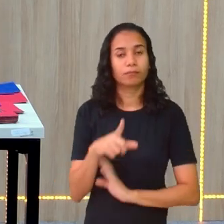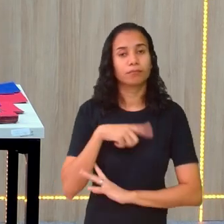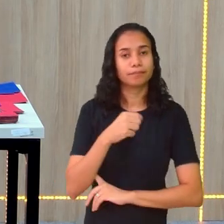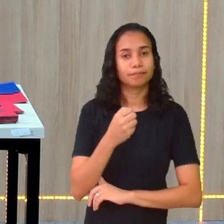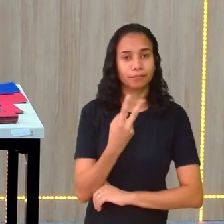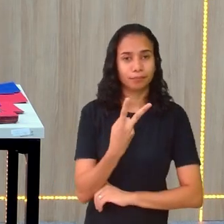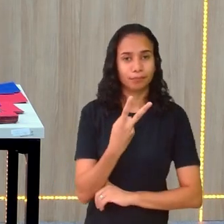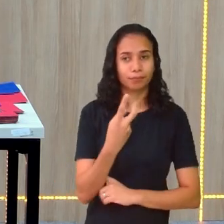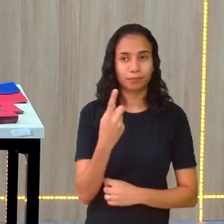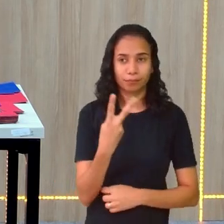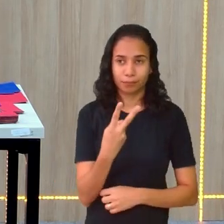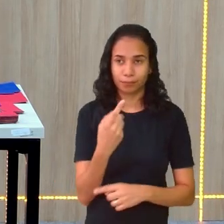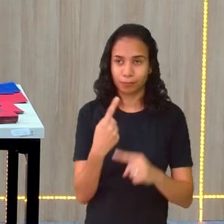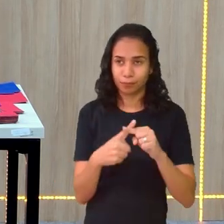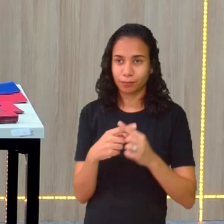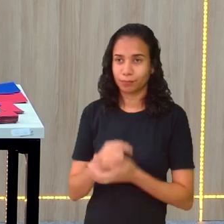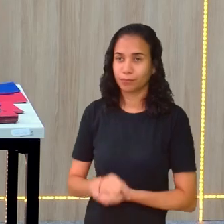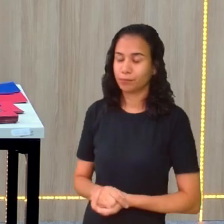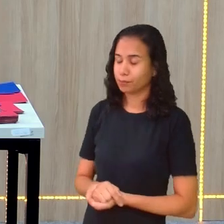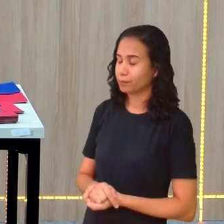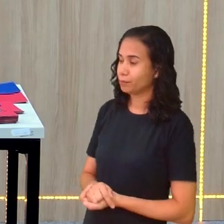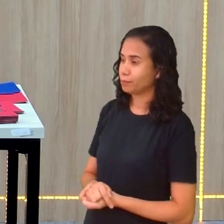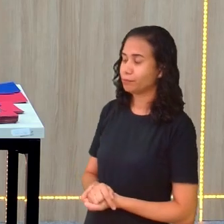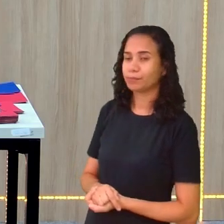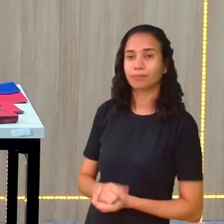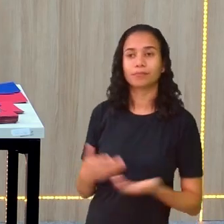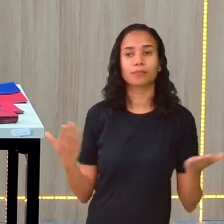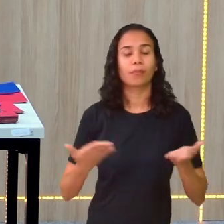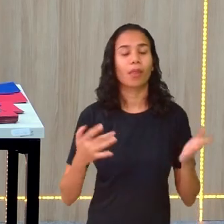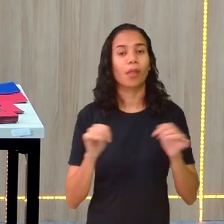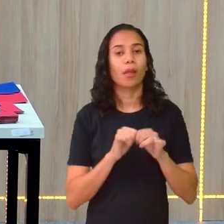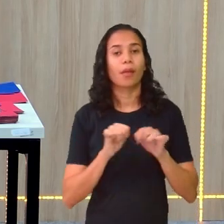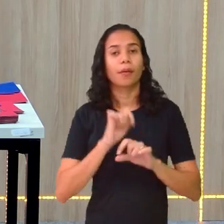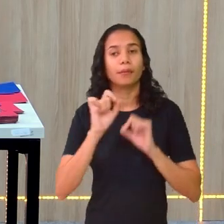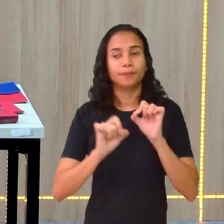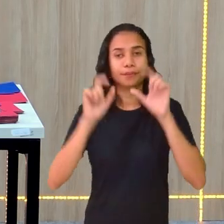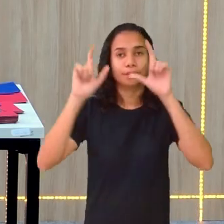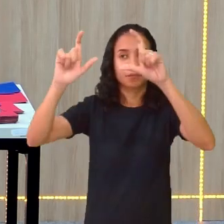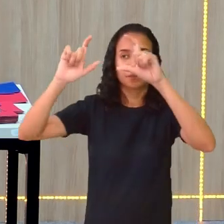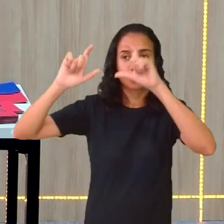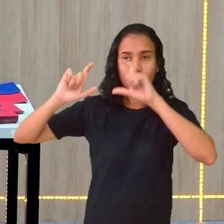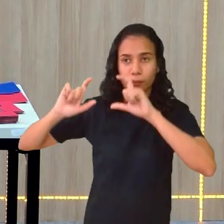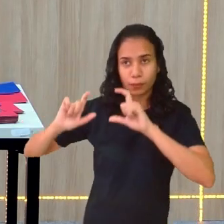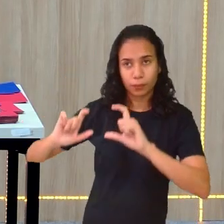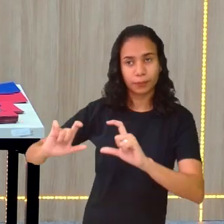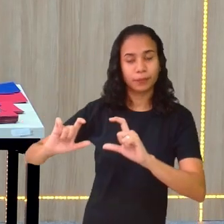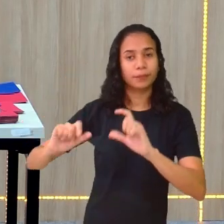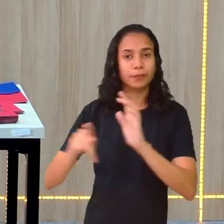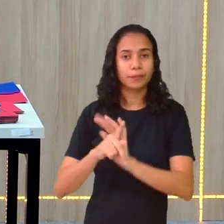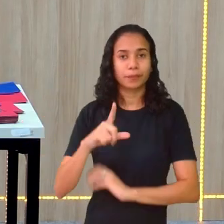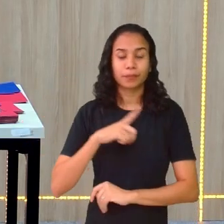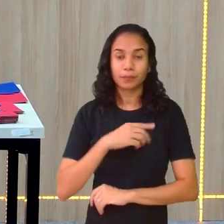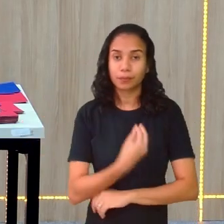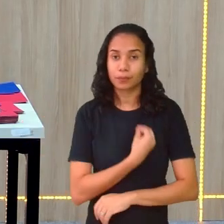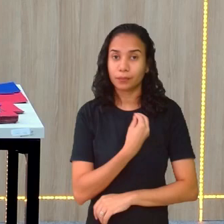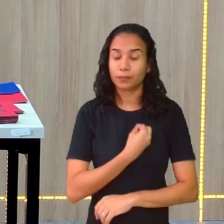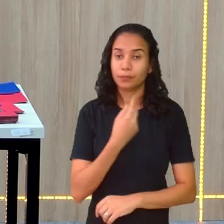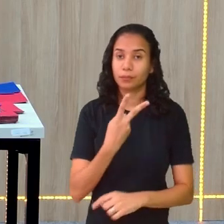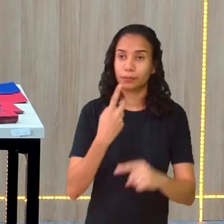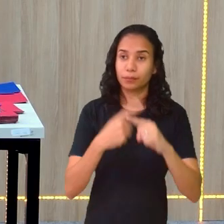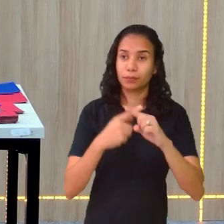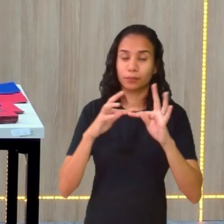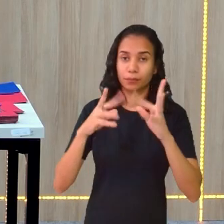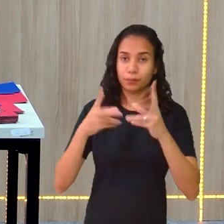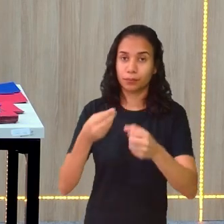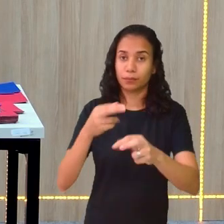Um x, outro x, 2. Ora, e o que é que eu fiz? Eu repeti o 2 que está multiplicando todo